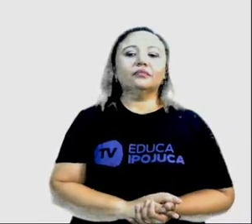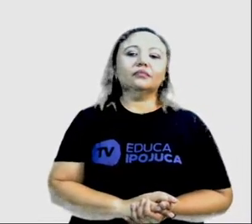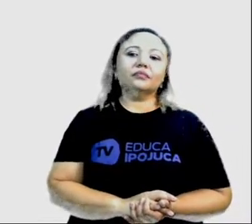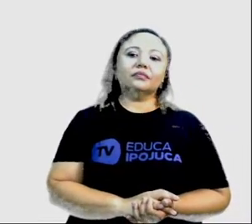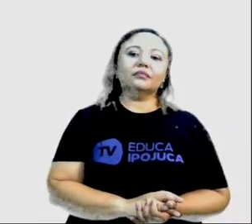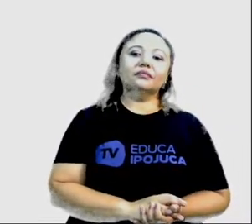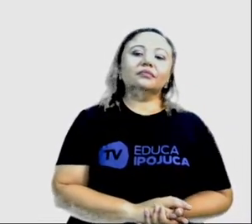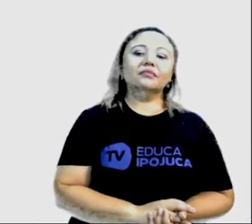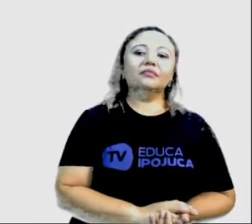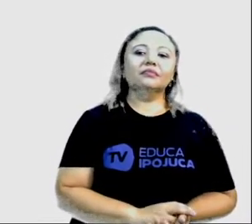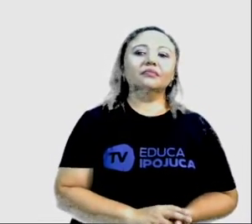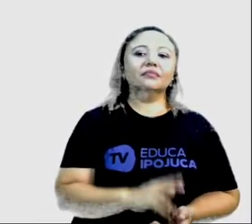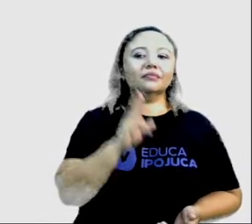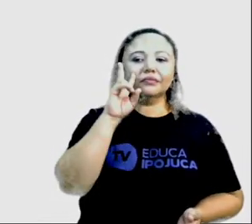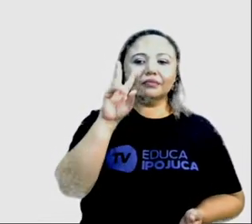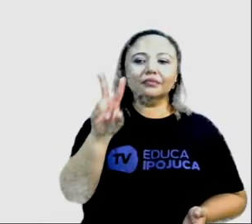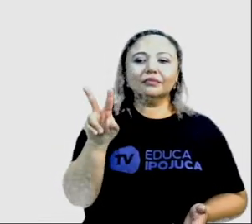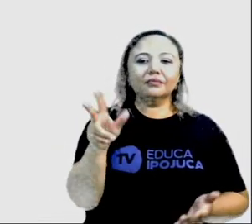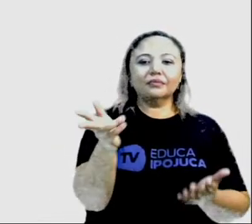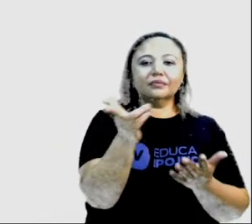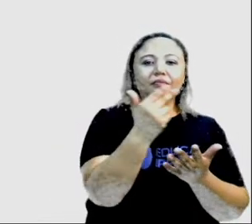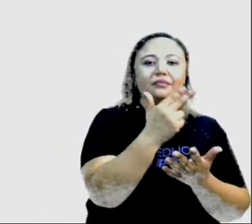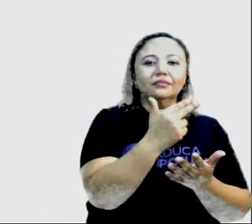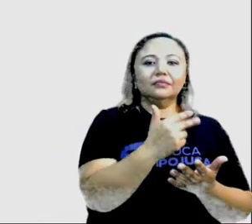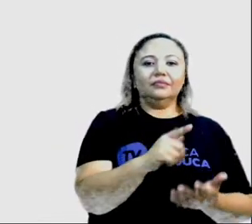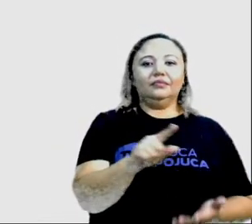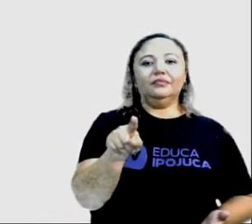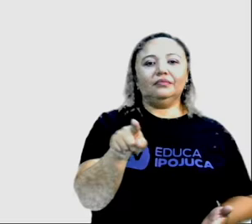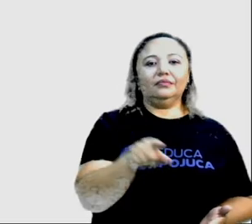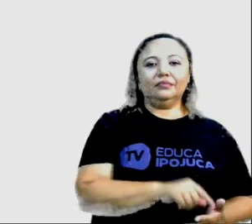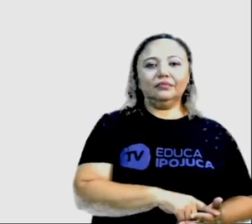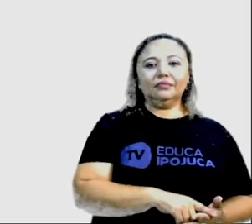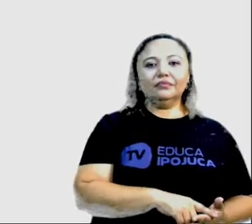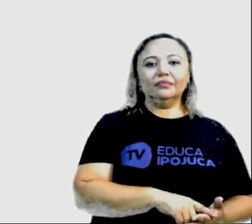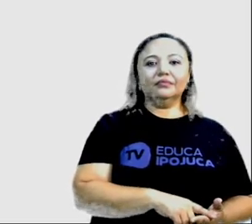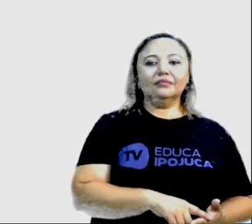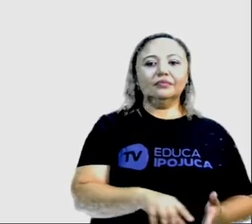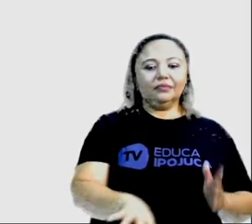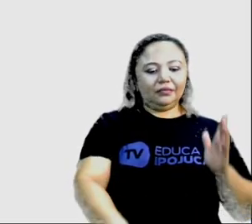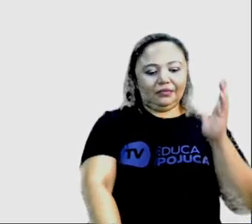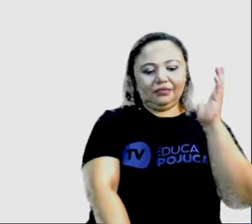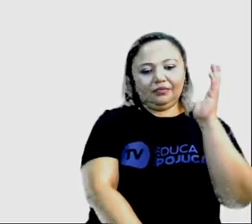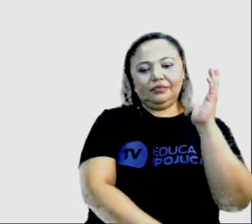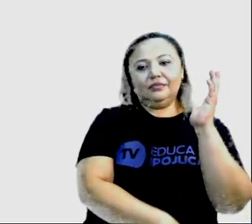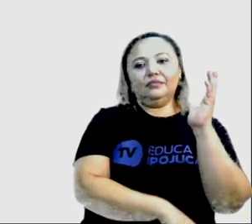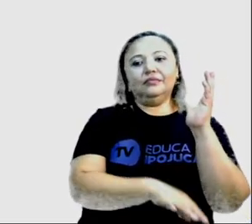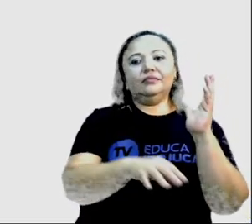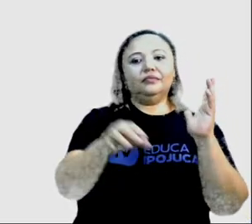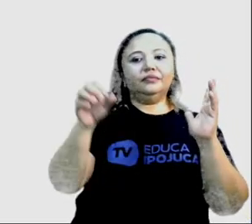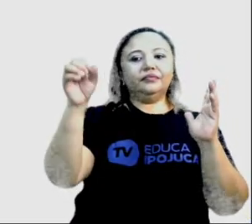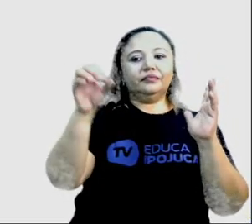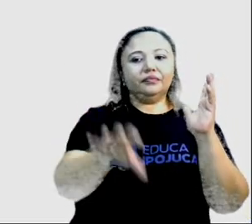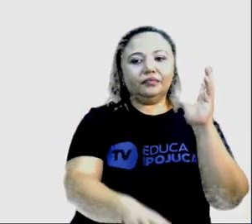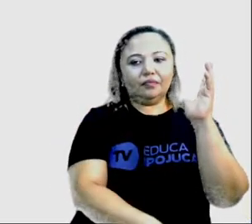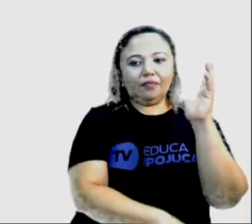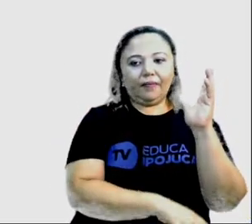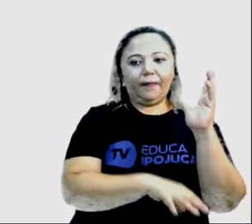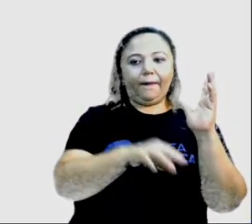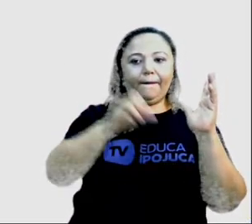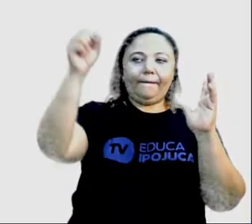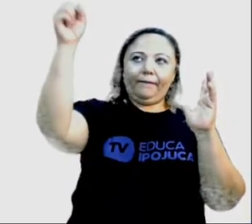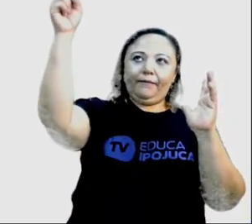Vamos observar a imagem. E aí, temos aí a absorção de gás carbônico através das